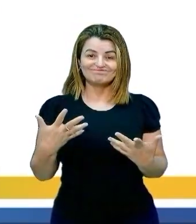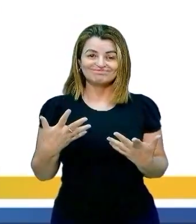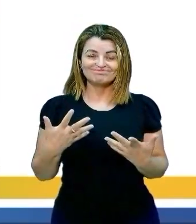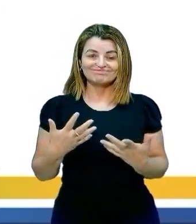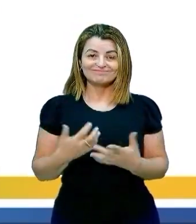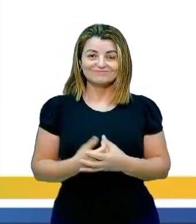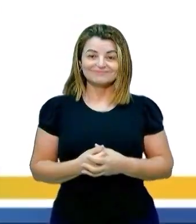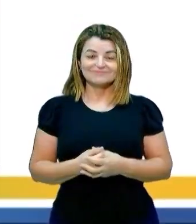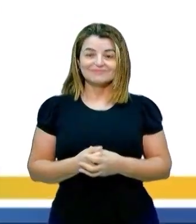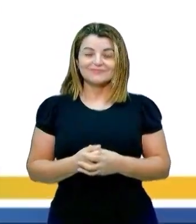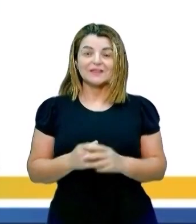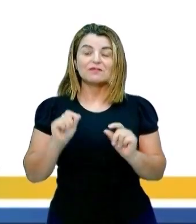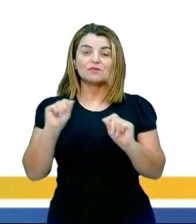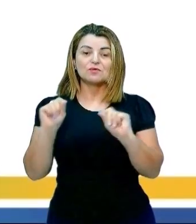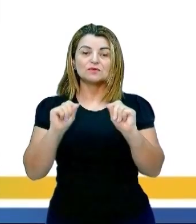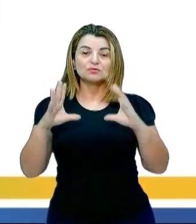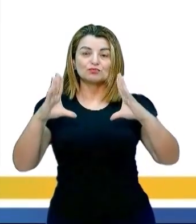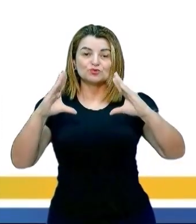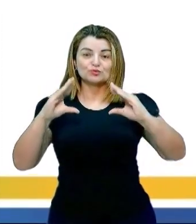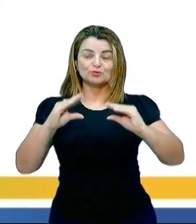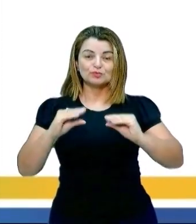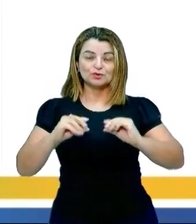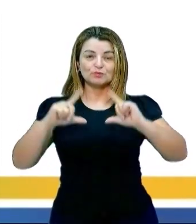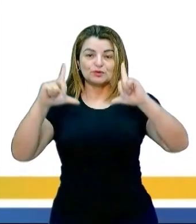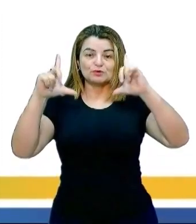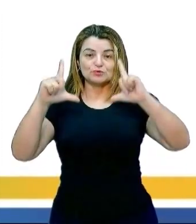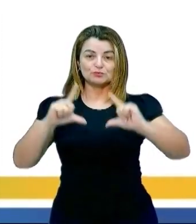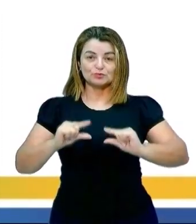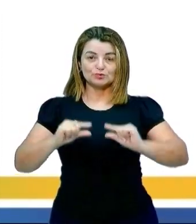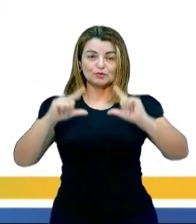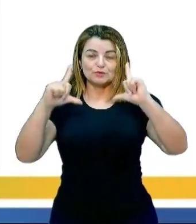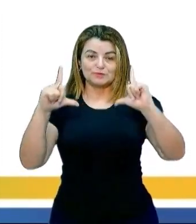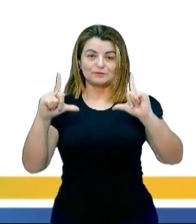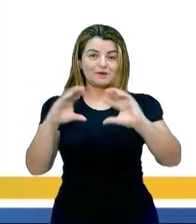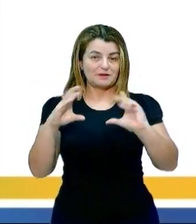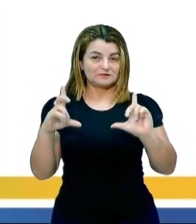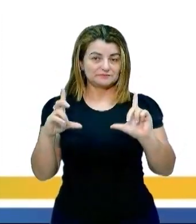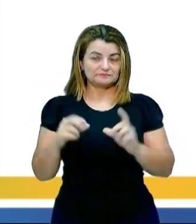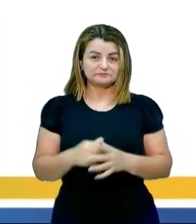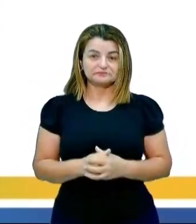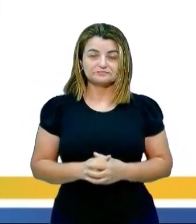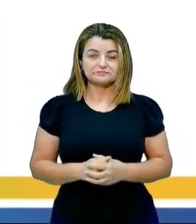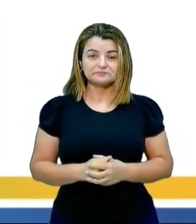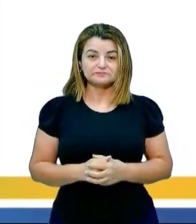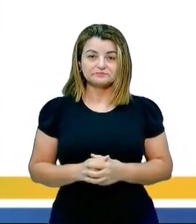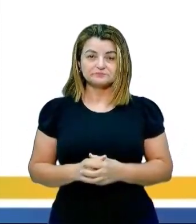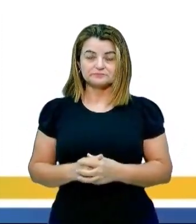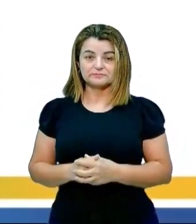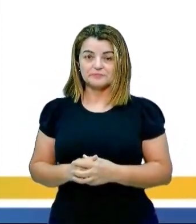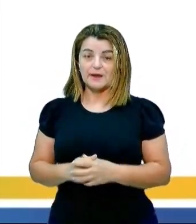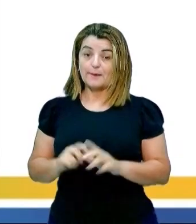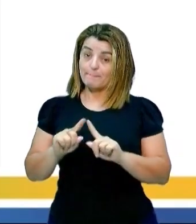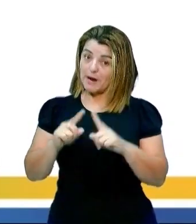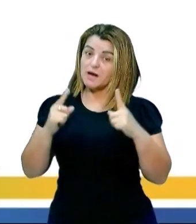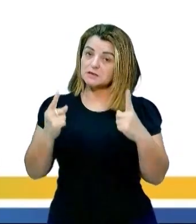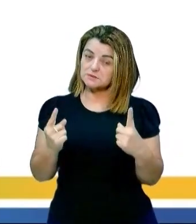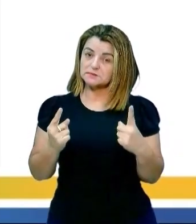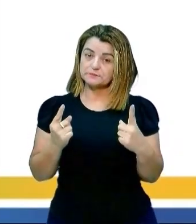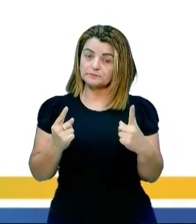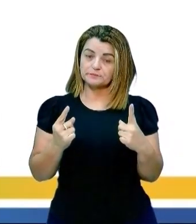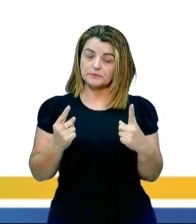vão diminuindo e aumentando, consequentemente. Claro, evidente. Porém,